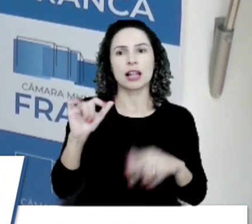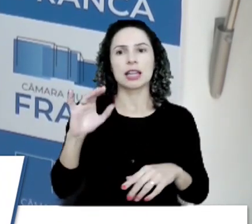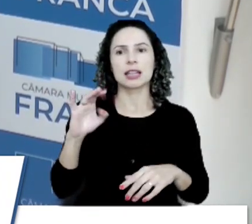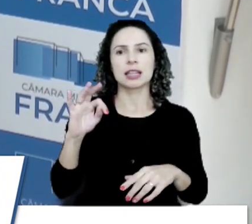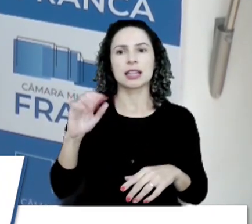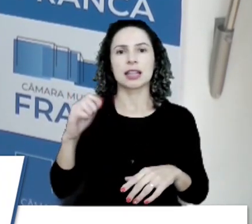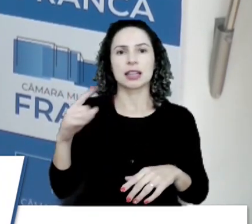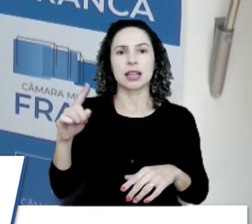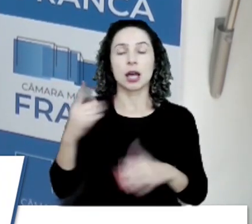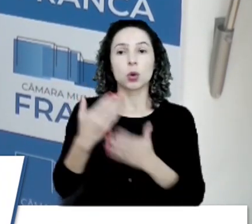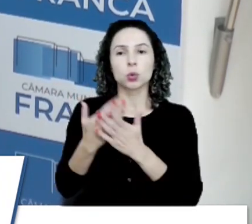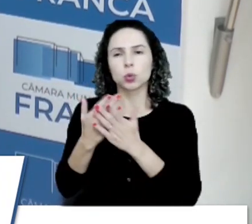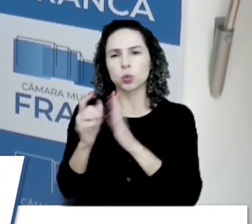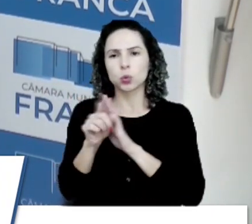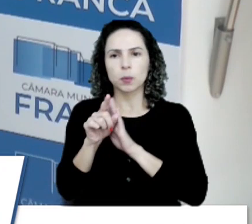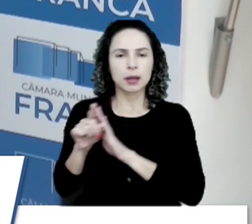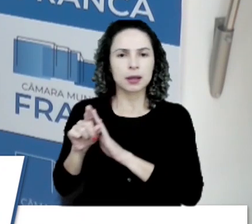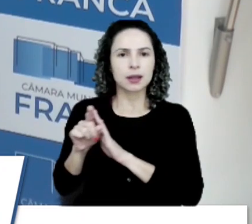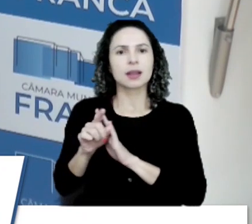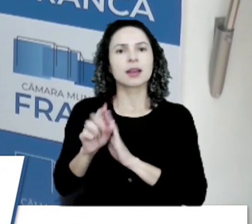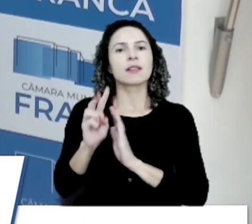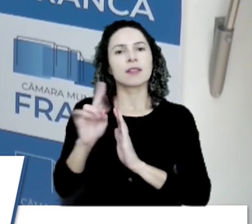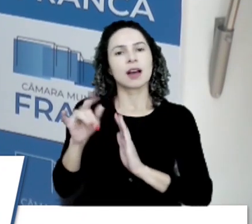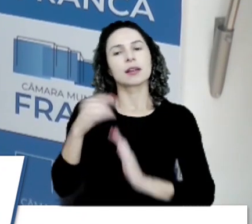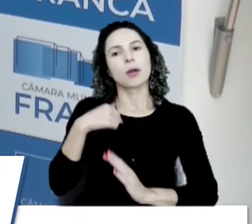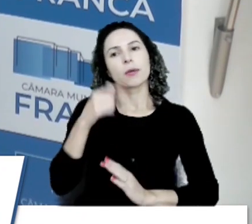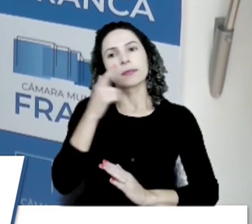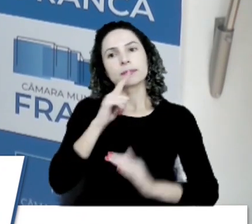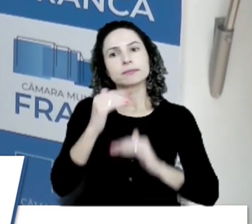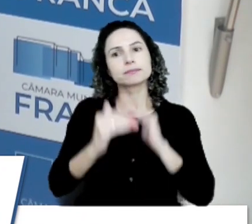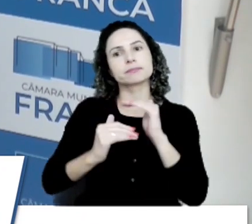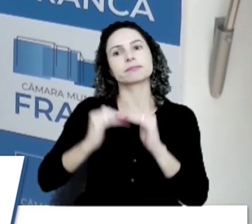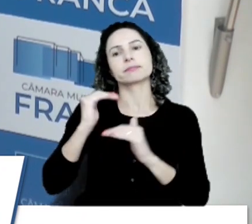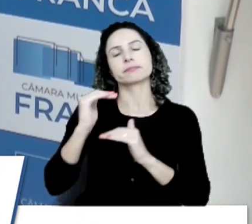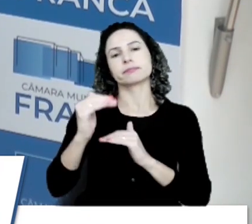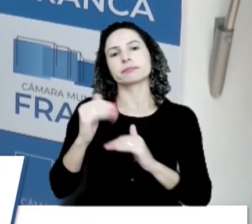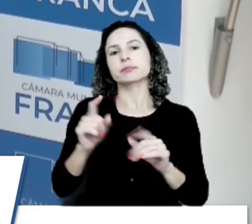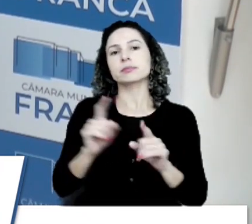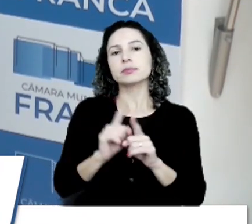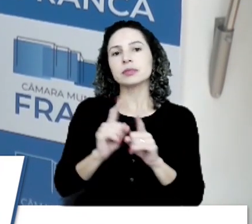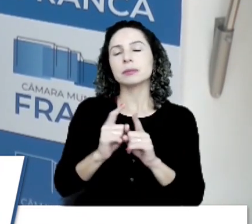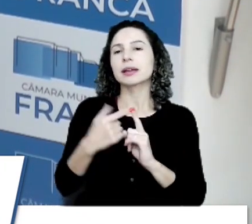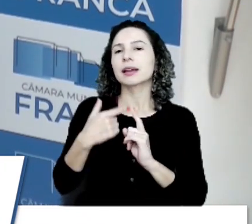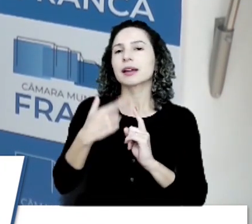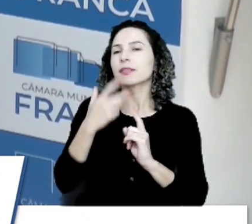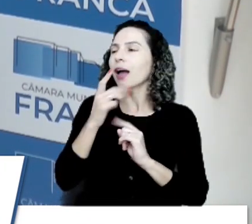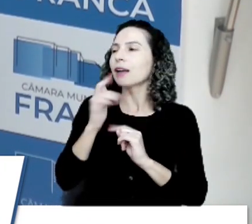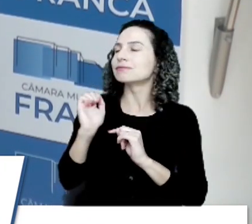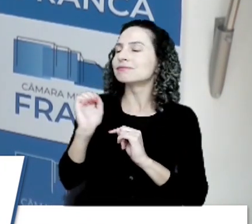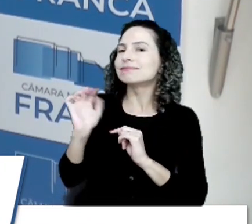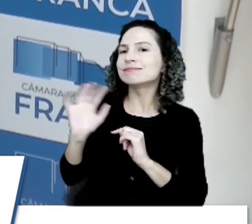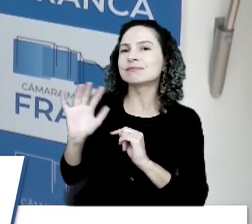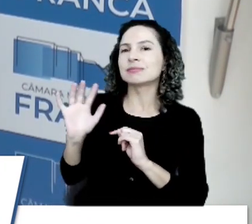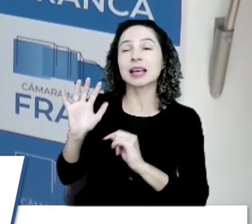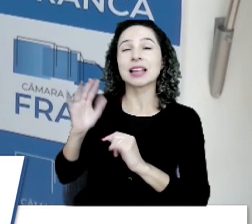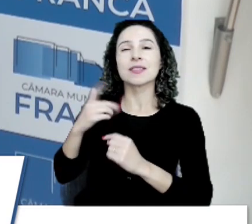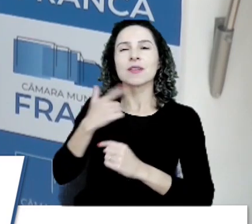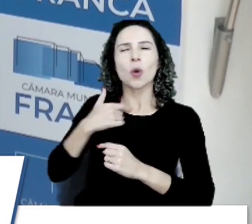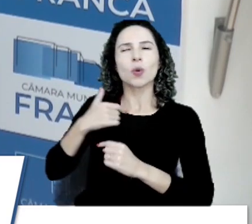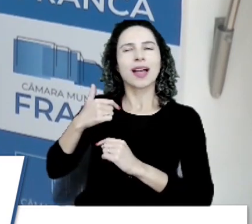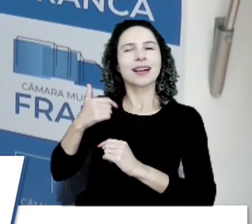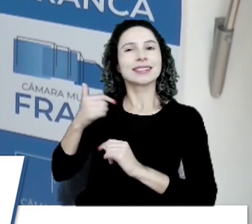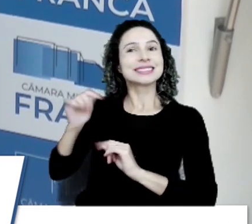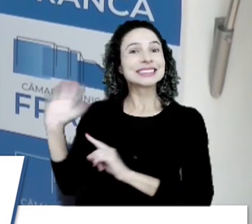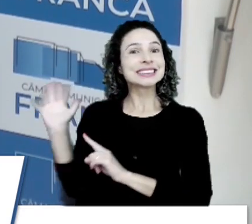estudos que vão ser feitos, a gente possa avançar. E a gente dá um adeusinho com força, não é com força, mas um tchauzinho assim